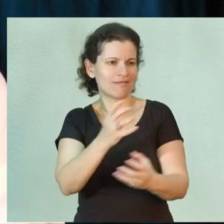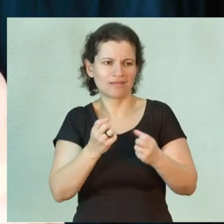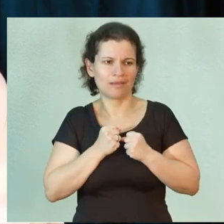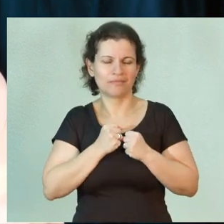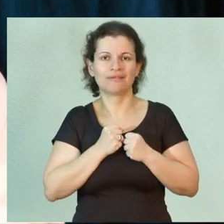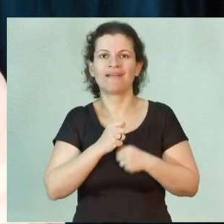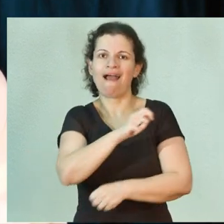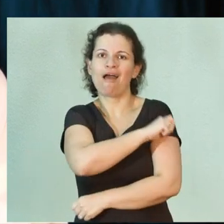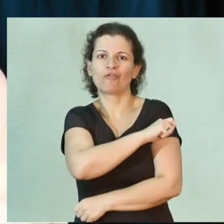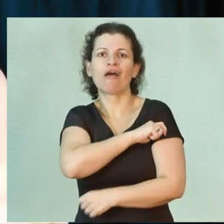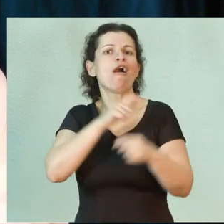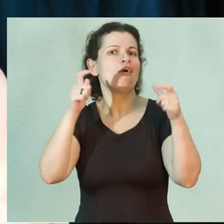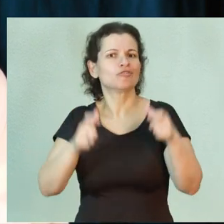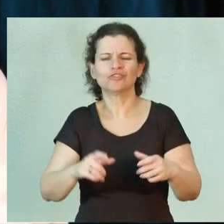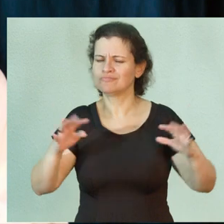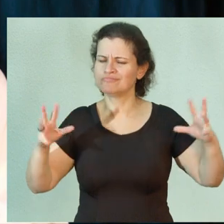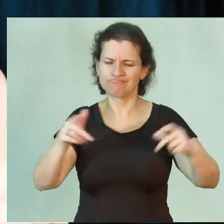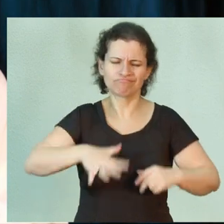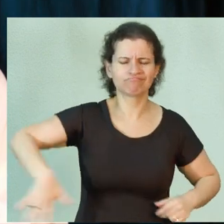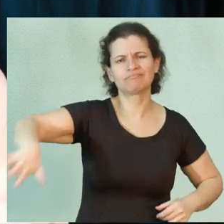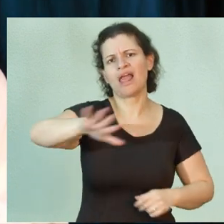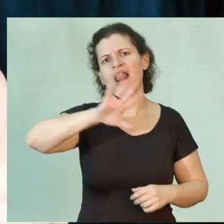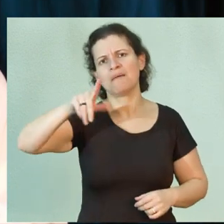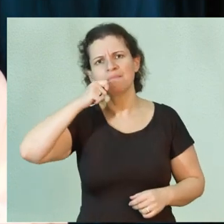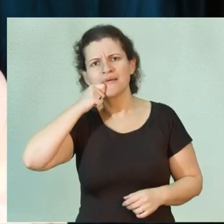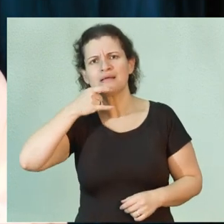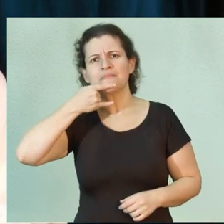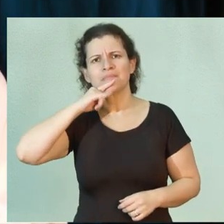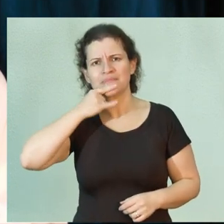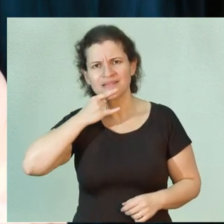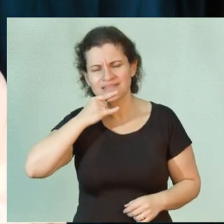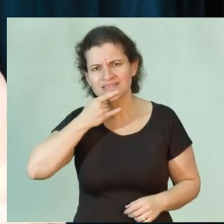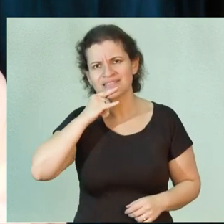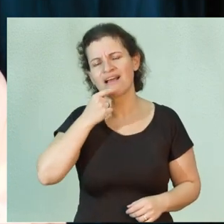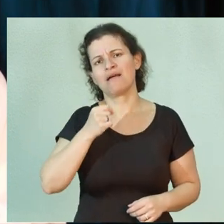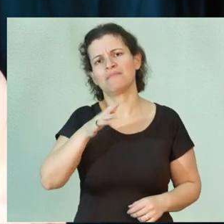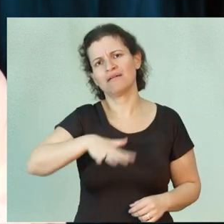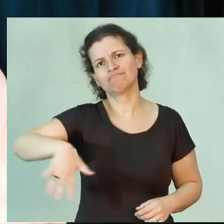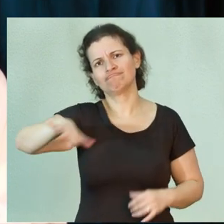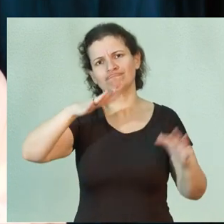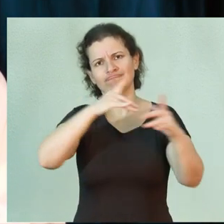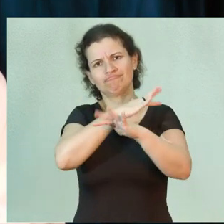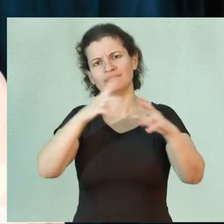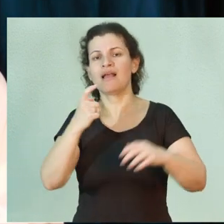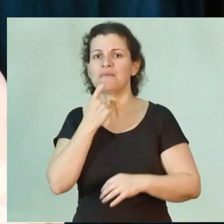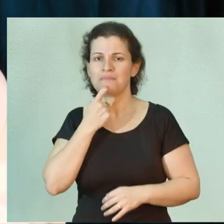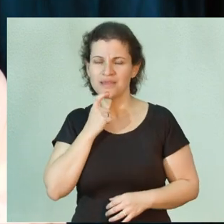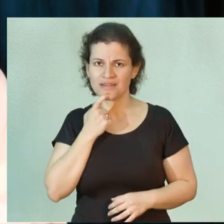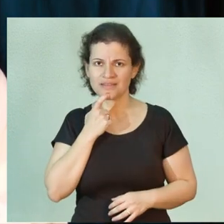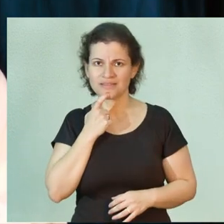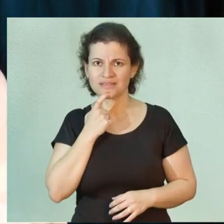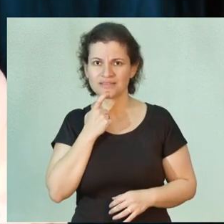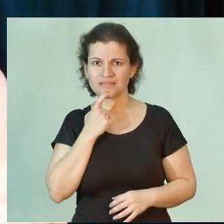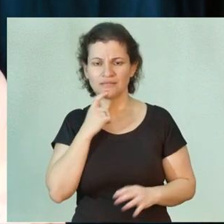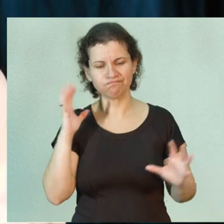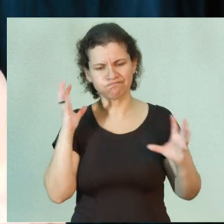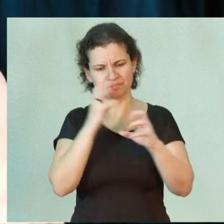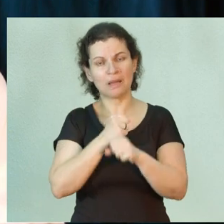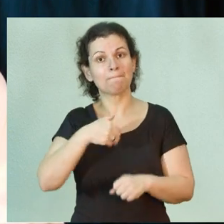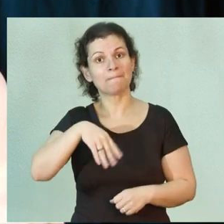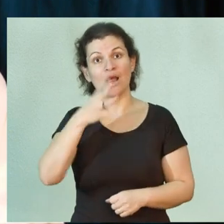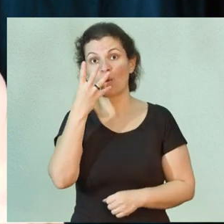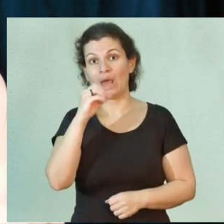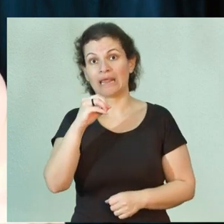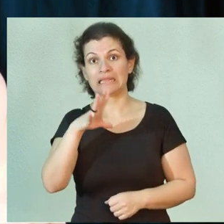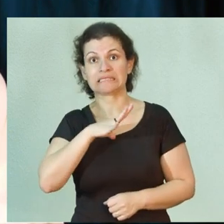alunos oriundos de toda a região de Limeira, de Piracicaba, da região metropolitana de Campinas, somando mais de